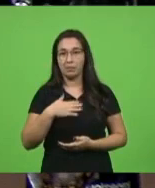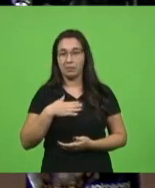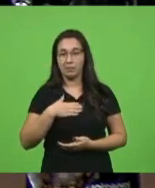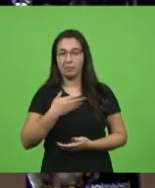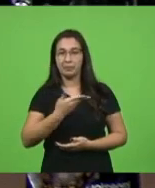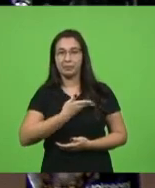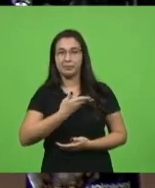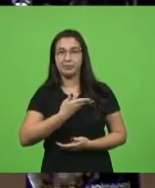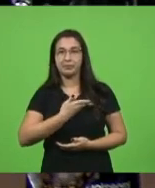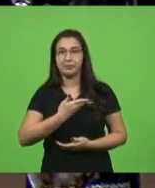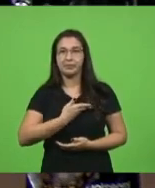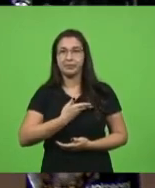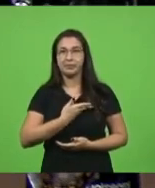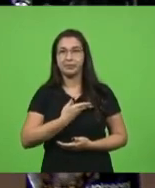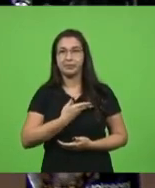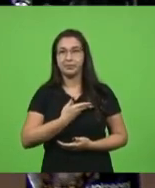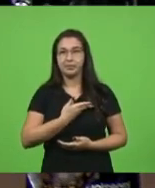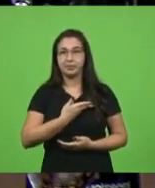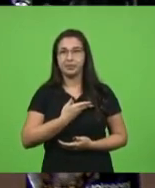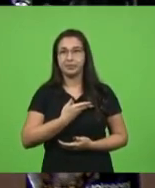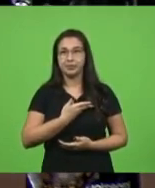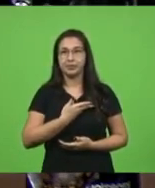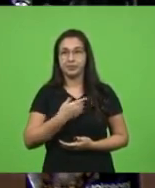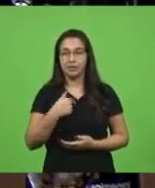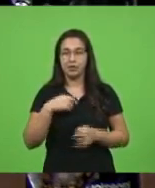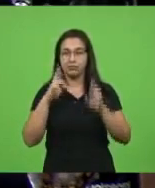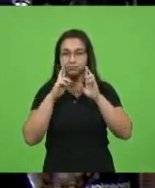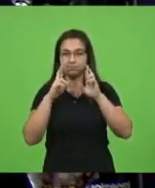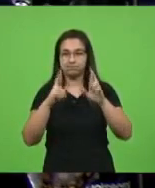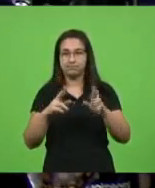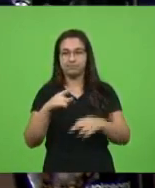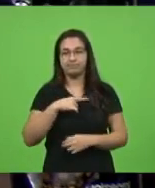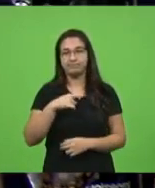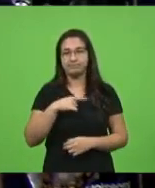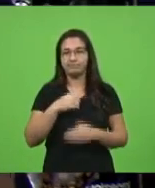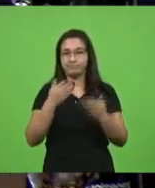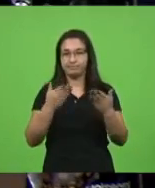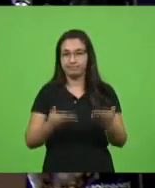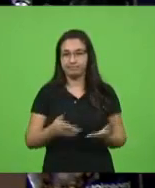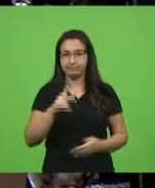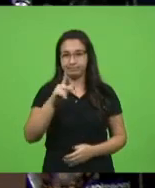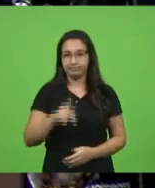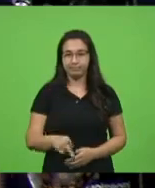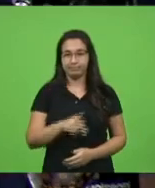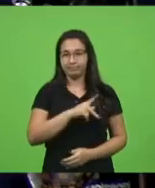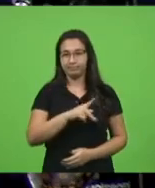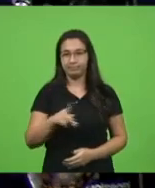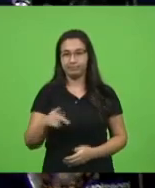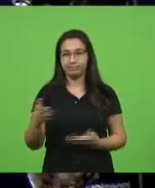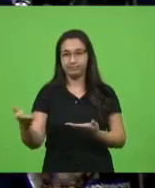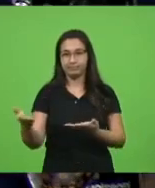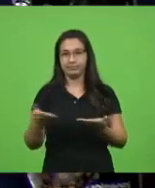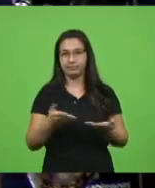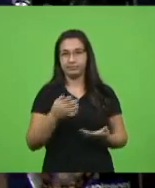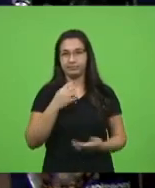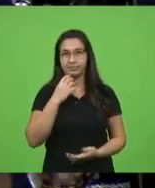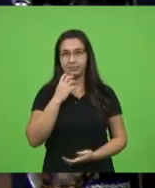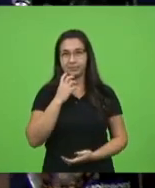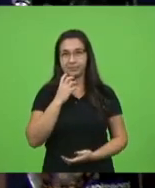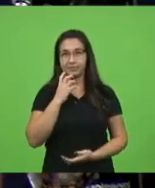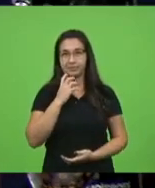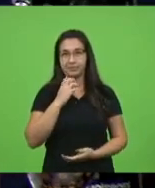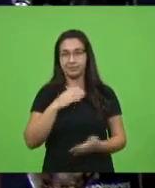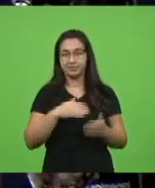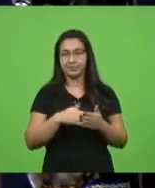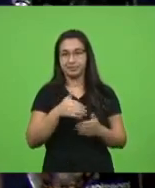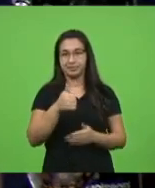colega, que tem o maior respeito, o deputado Padre Pedro Baldicera, com a palavra por até